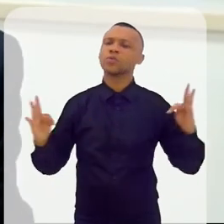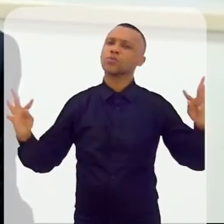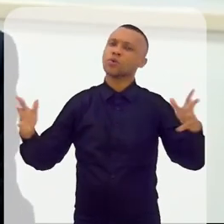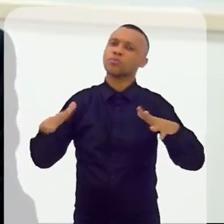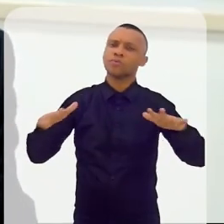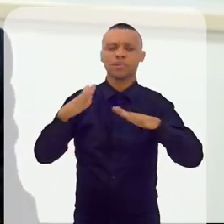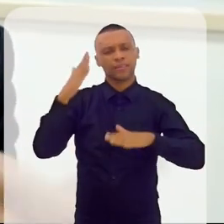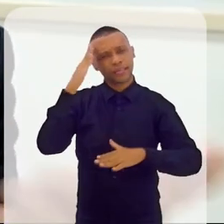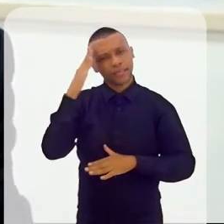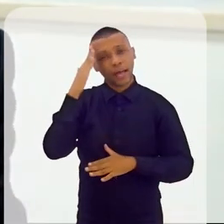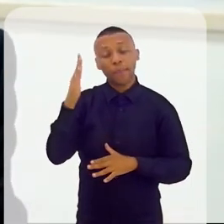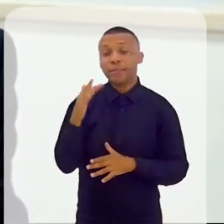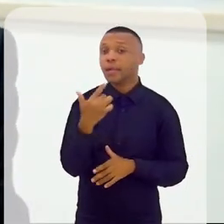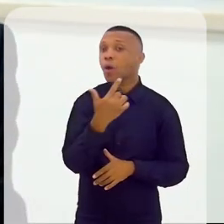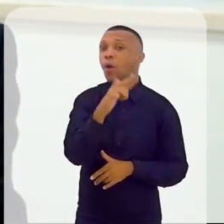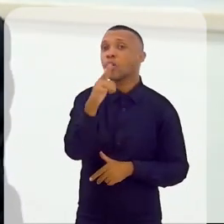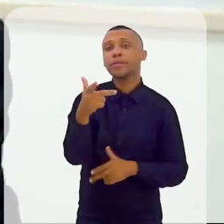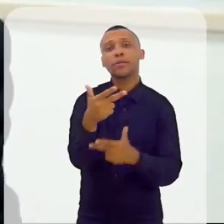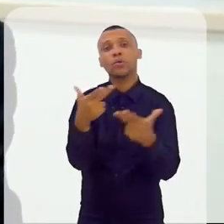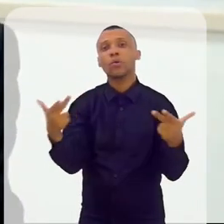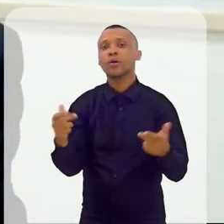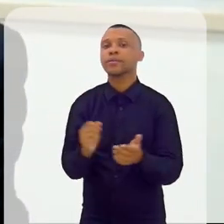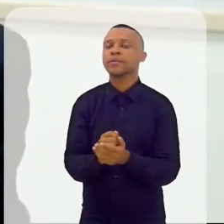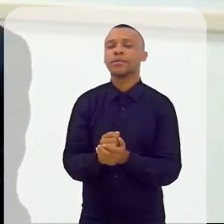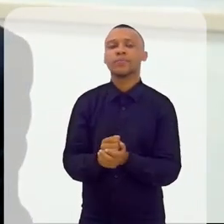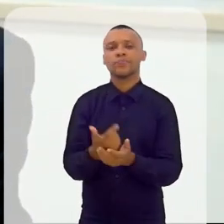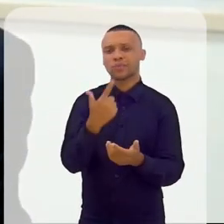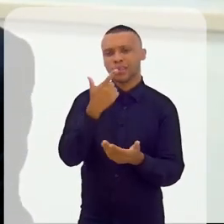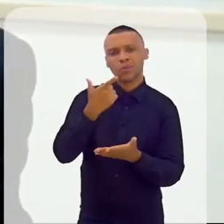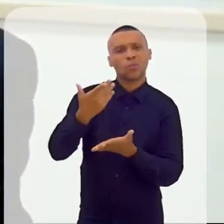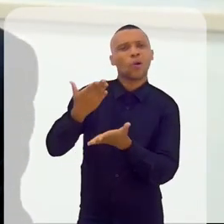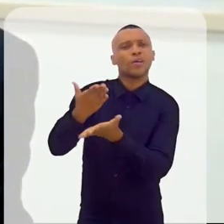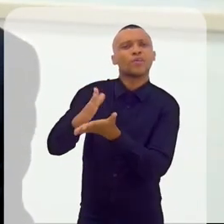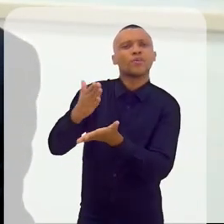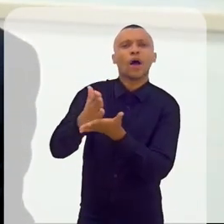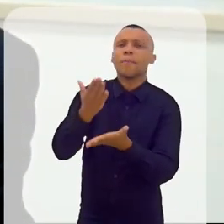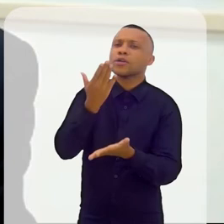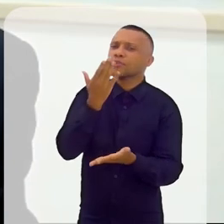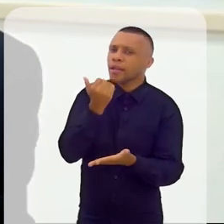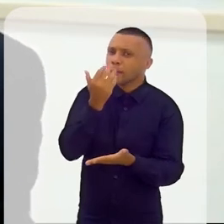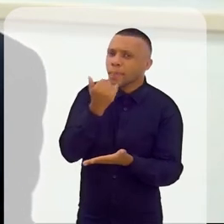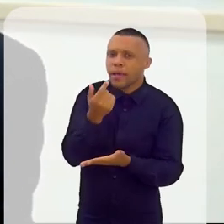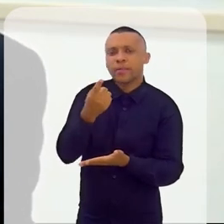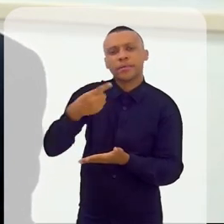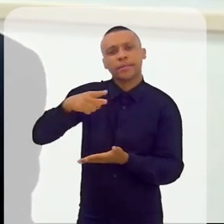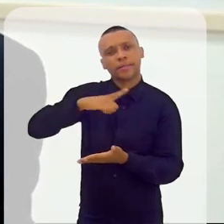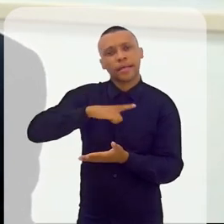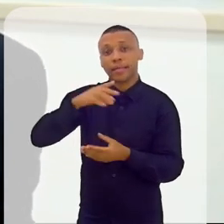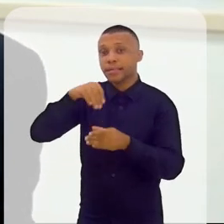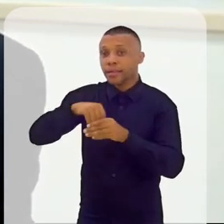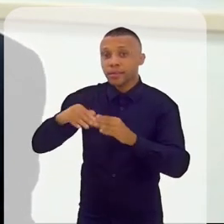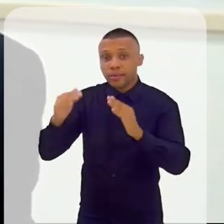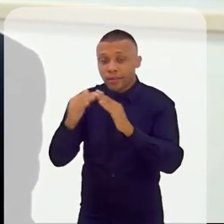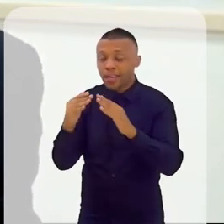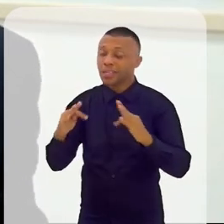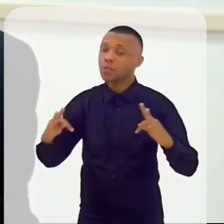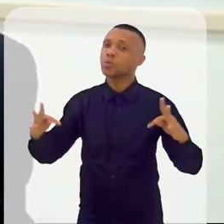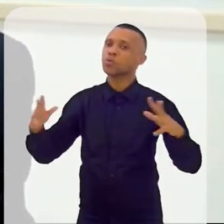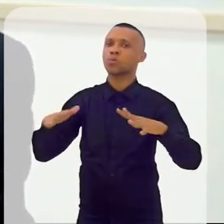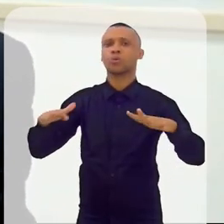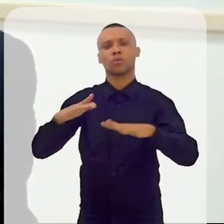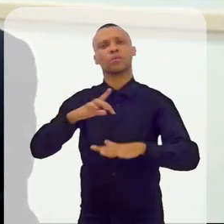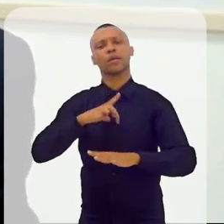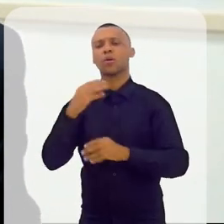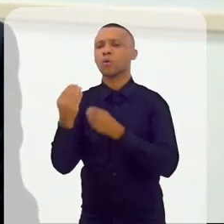sabe. Mas olha que tem muitas outras coisas. O que você faz com os resíduos de alimentos que você faz, que tem na sua casa, que